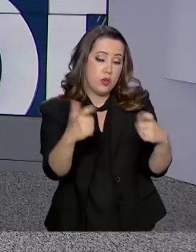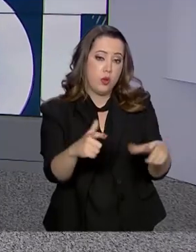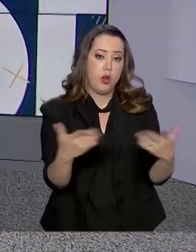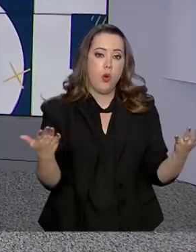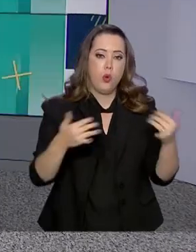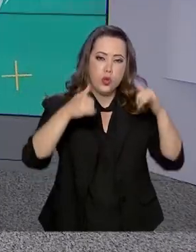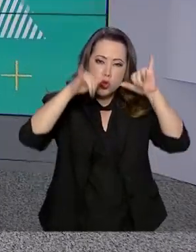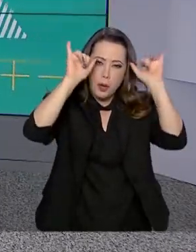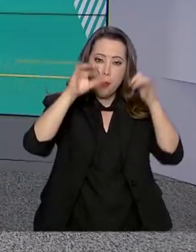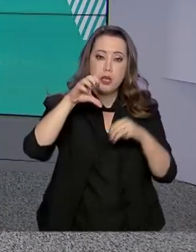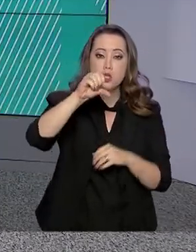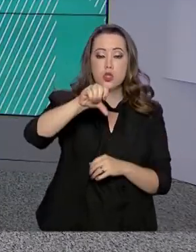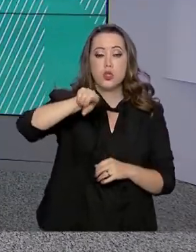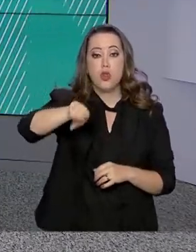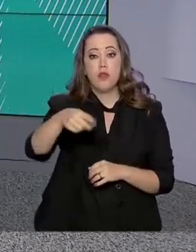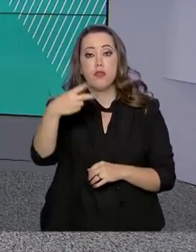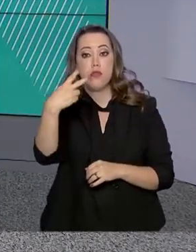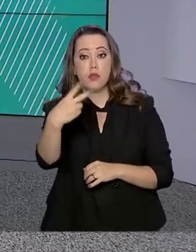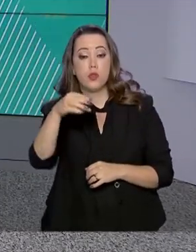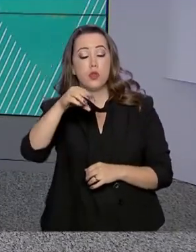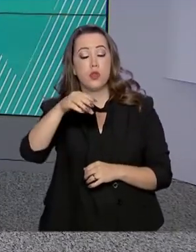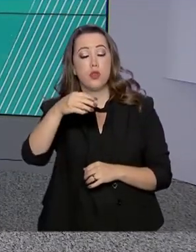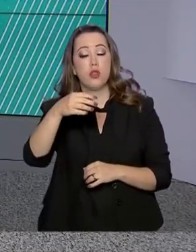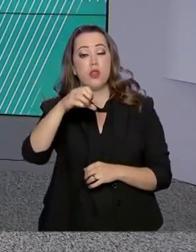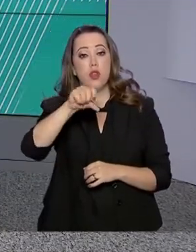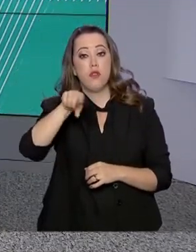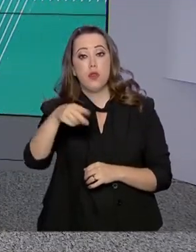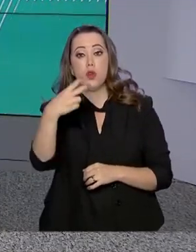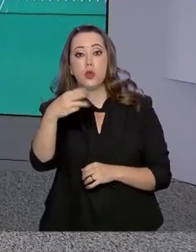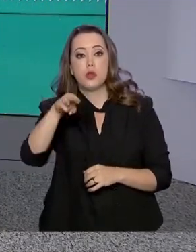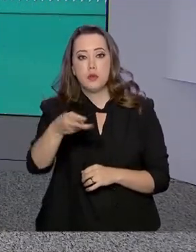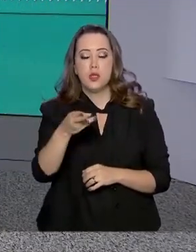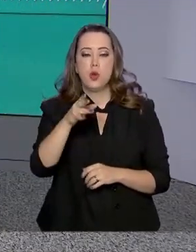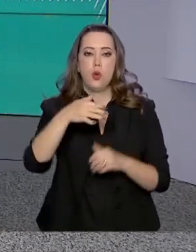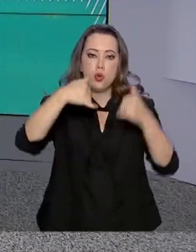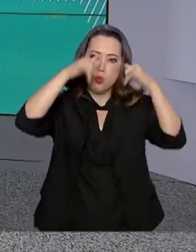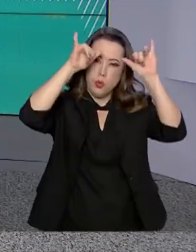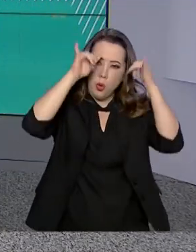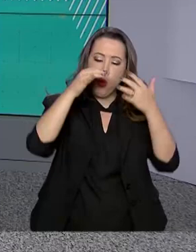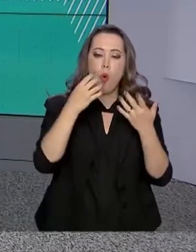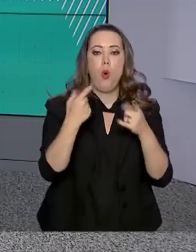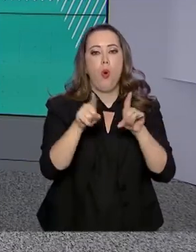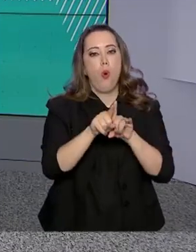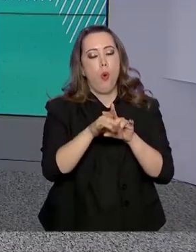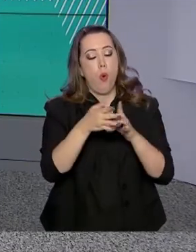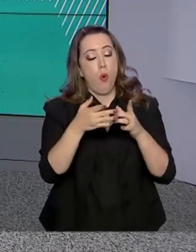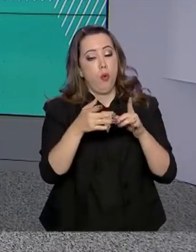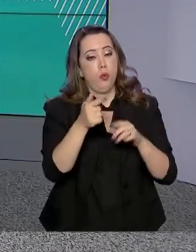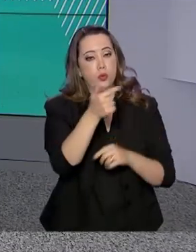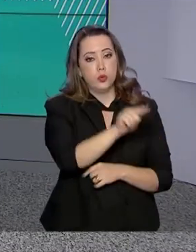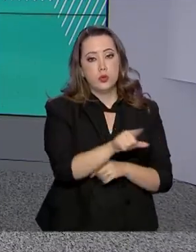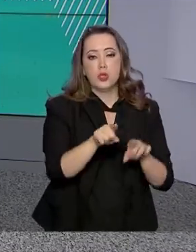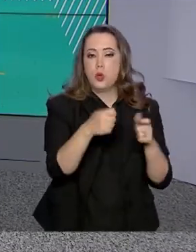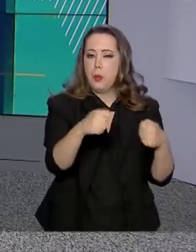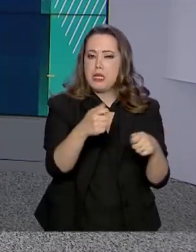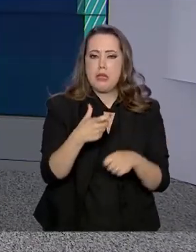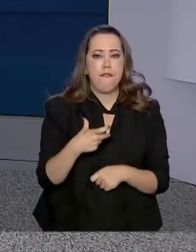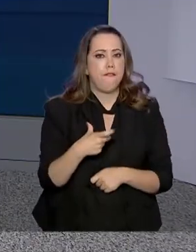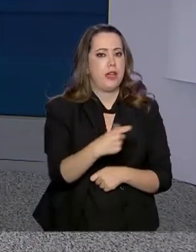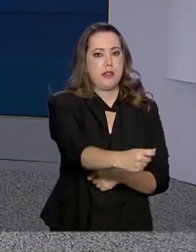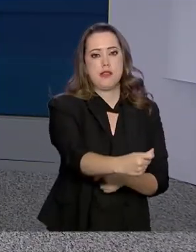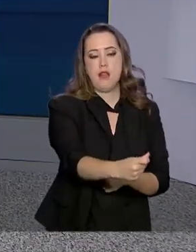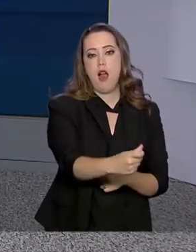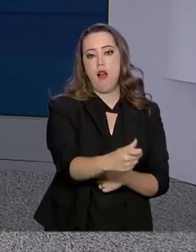rebanho de 9,2 milhões de bovinos e bubalinos que não precisarão mais ser vacinados. A ministra da